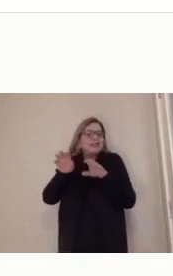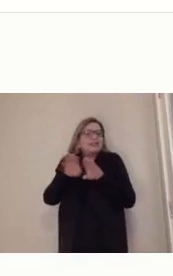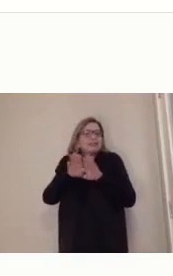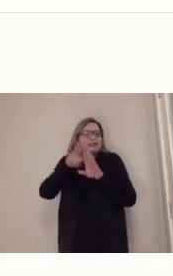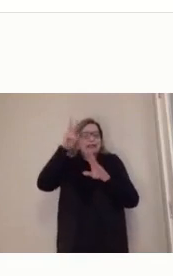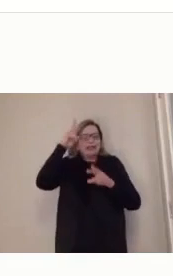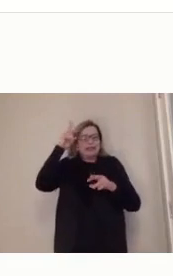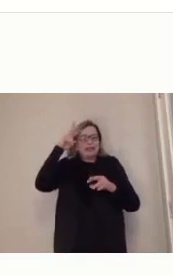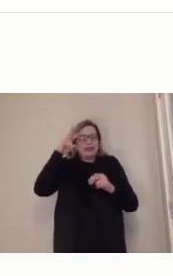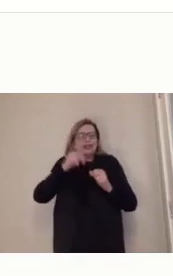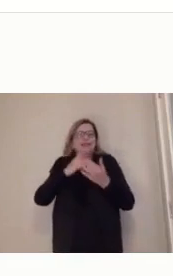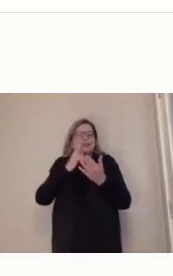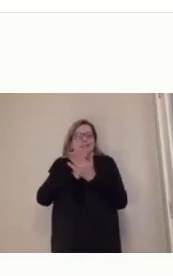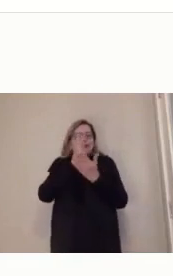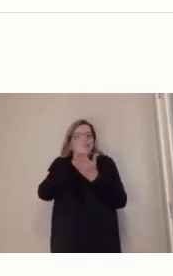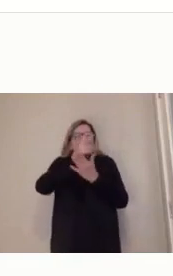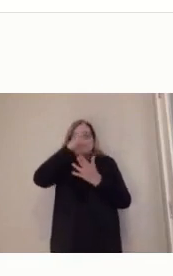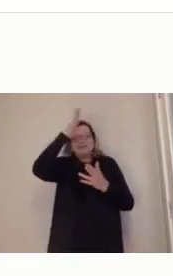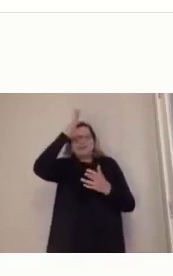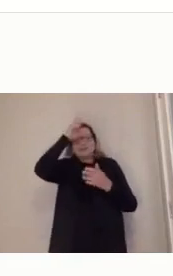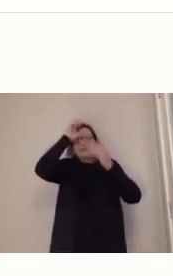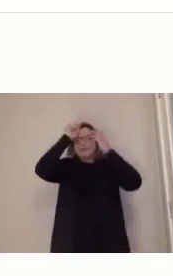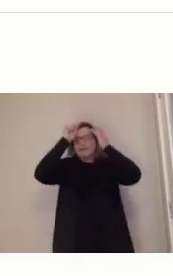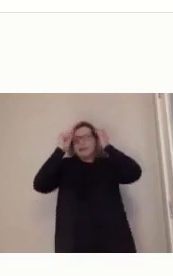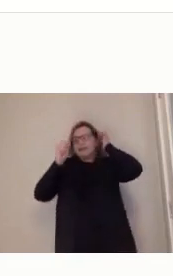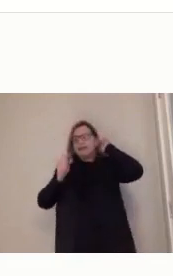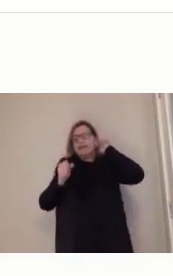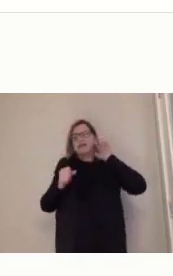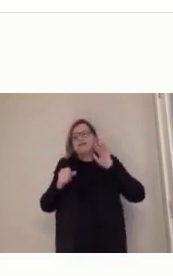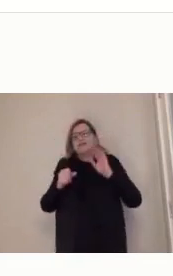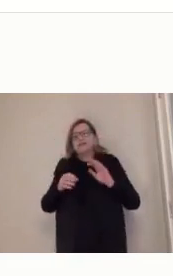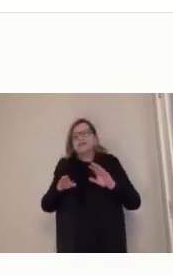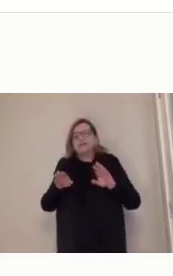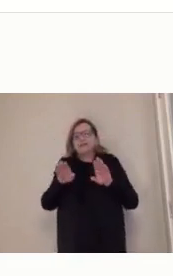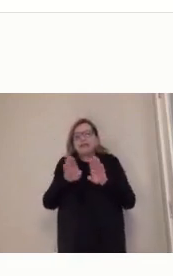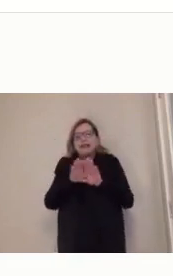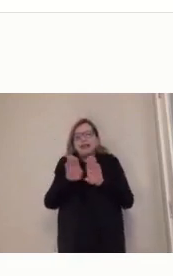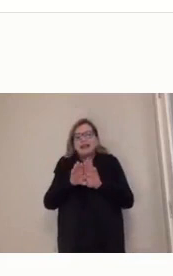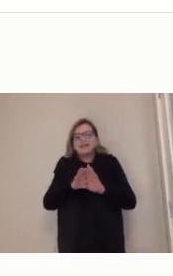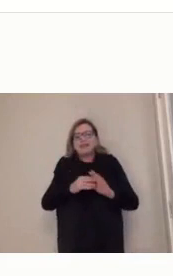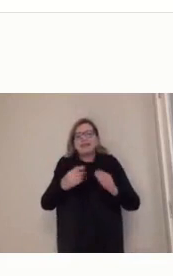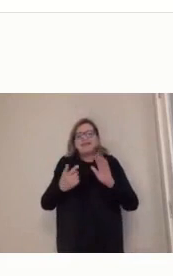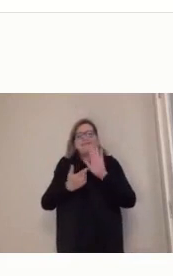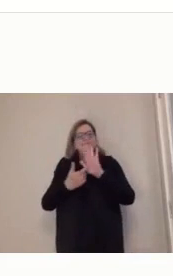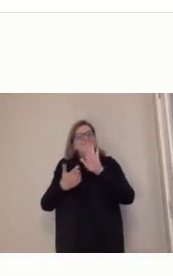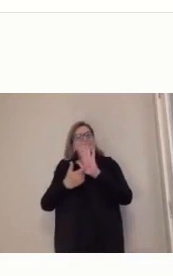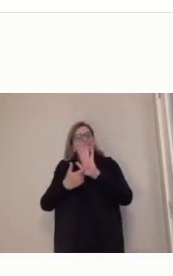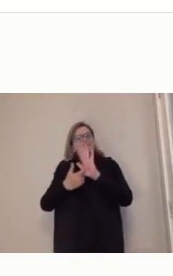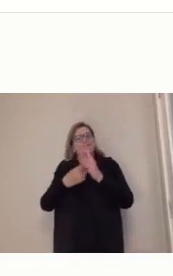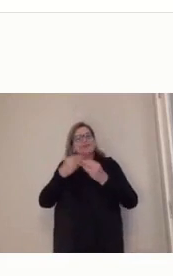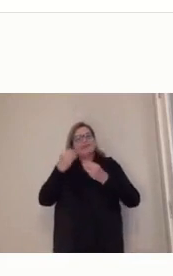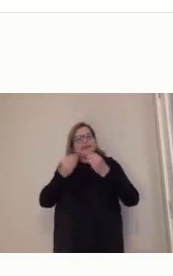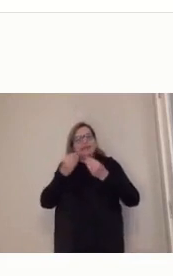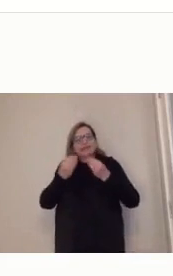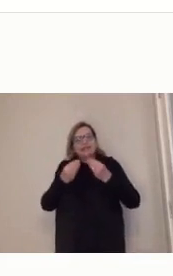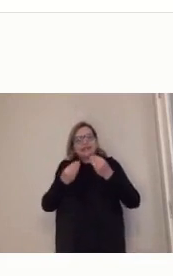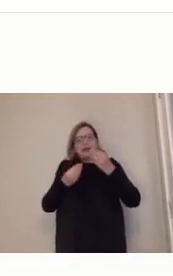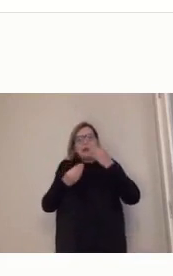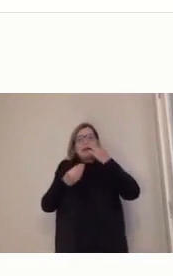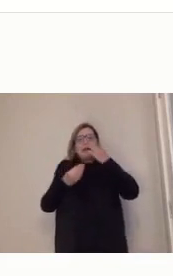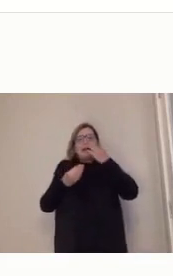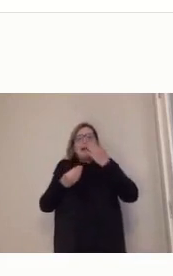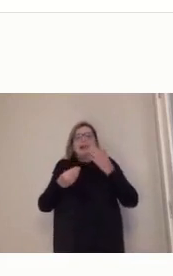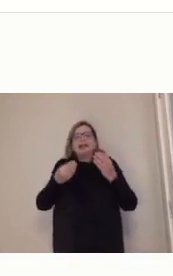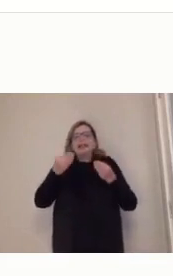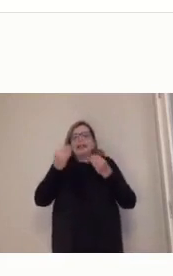E ele vai dizer que ele prefere, e ele vai fazer uma alusão a uma lenda de Sam Dennis, para dizer que ele prefere que